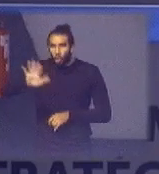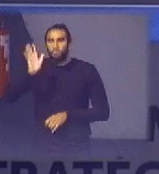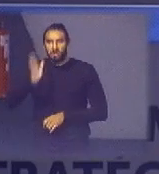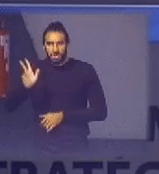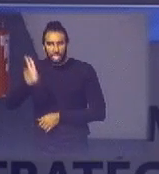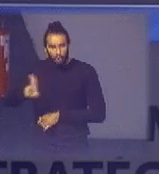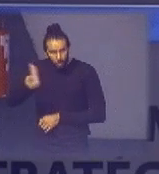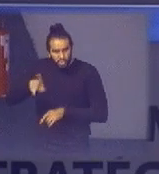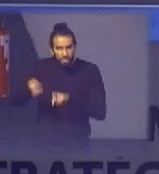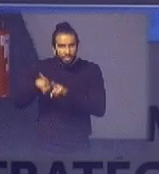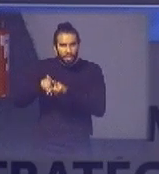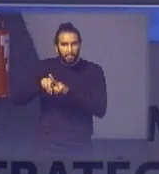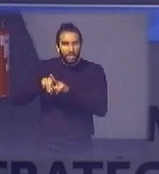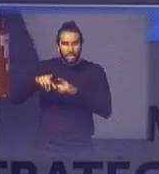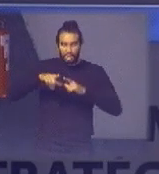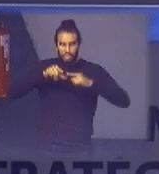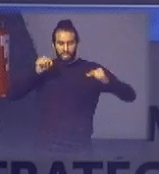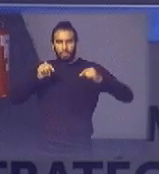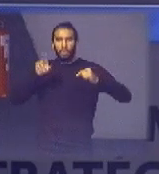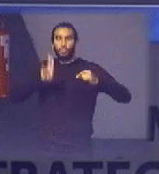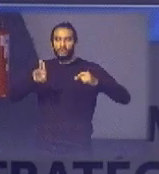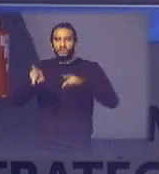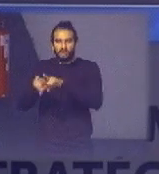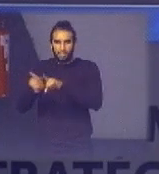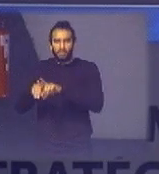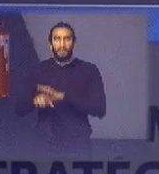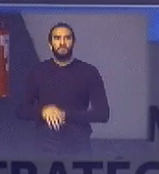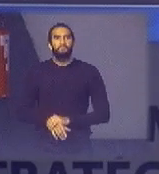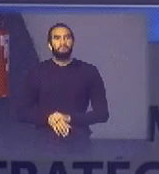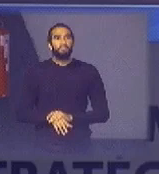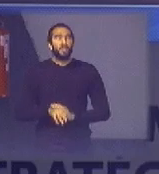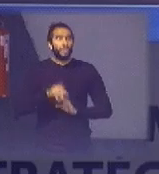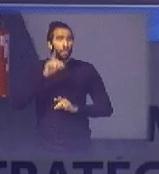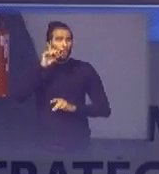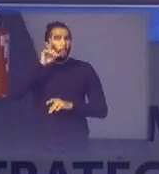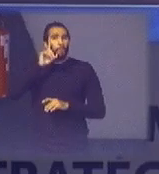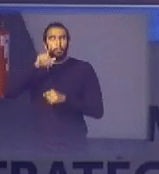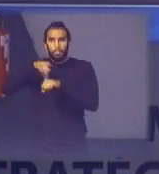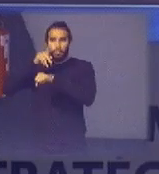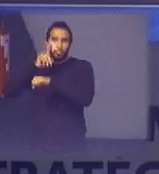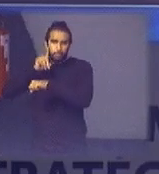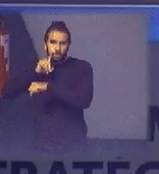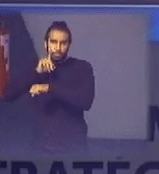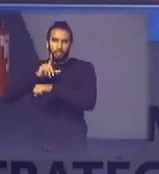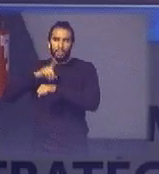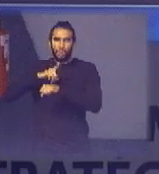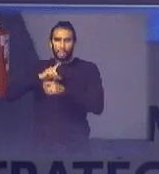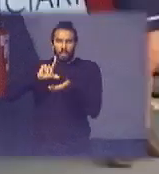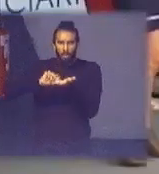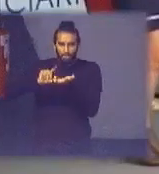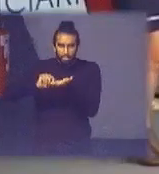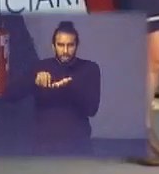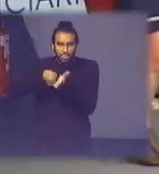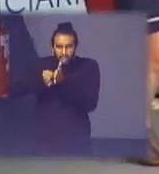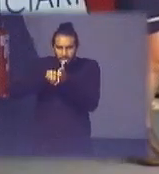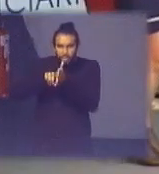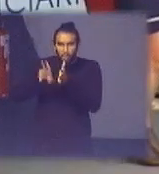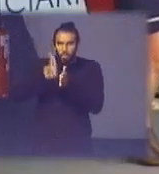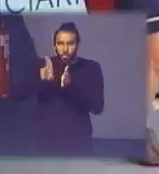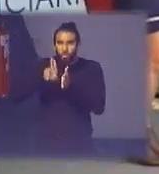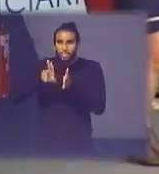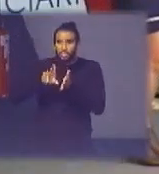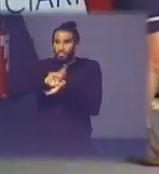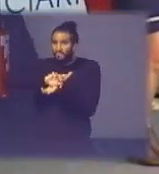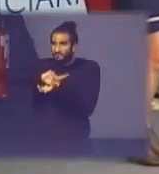efluentes e escória nos Estados Unidos foi publicada recentemente uma pesquisa a respeito dos efluentes se recuperando metais